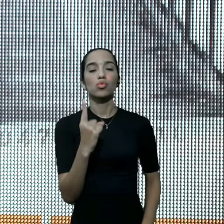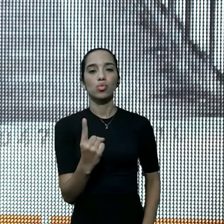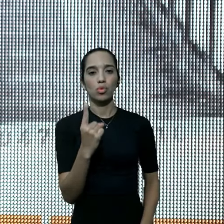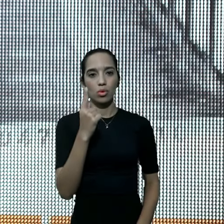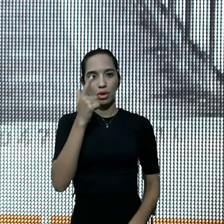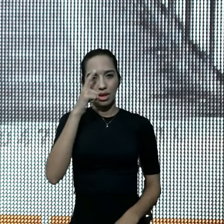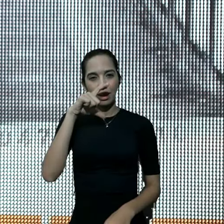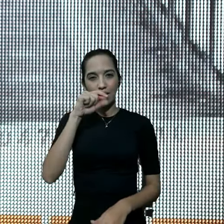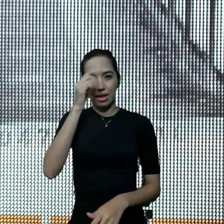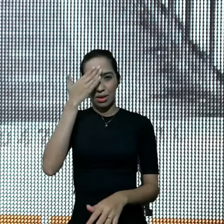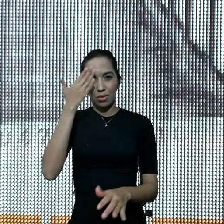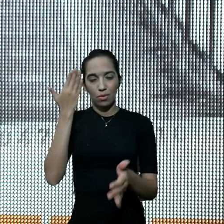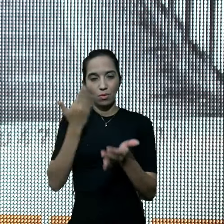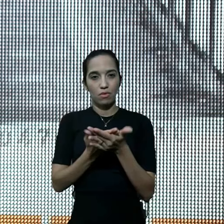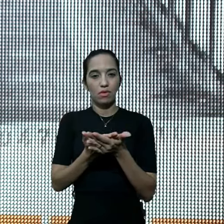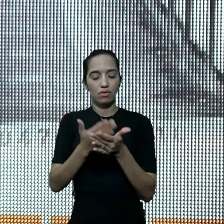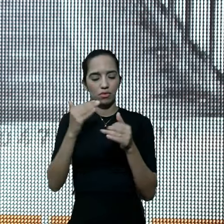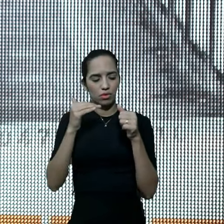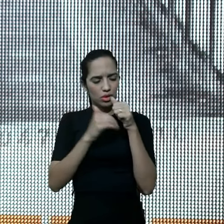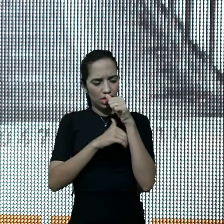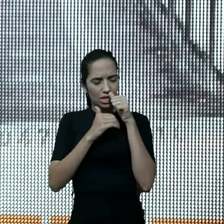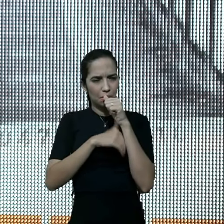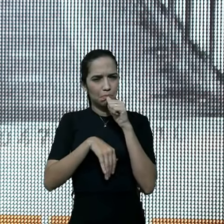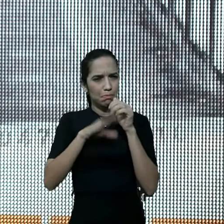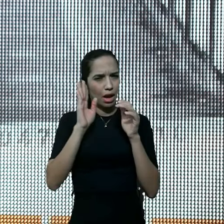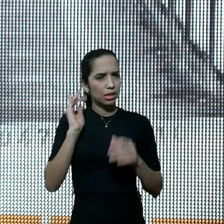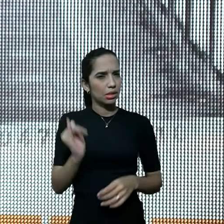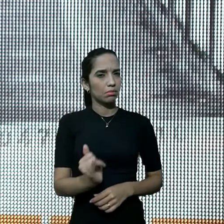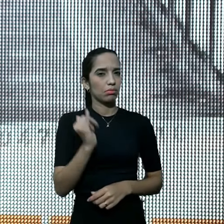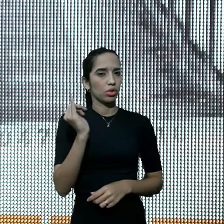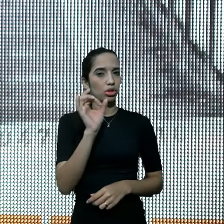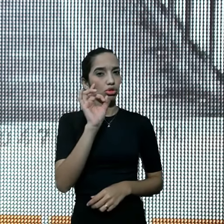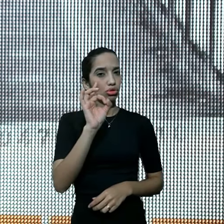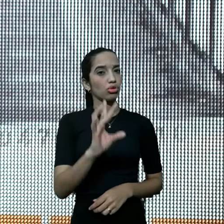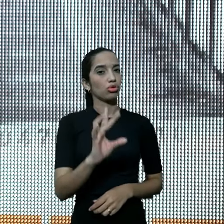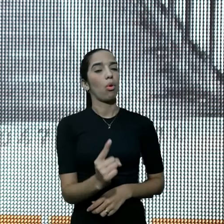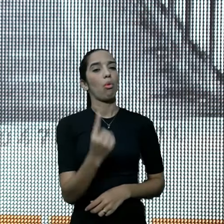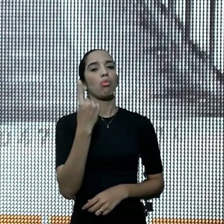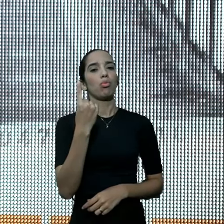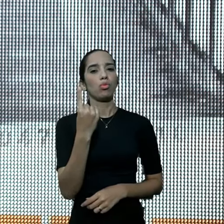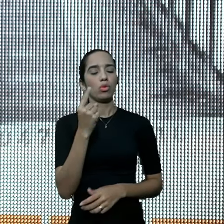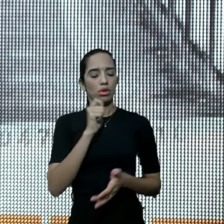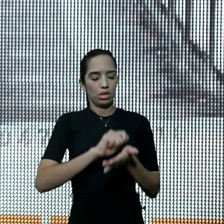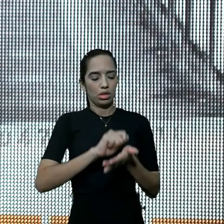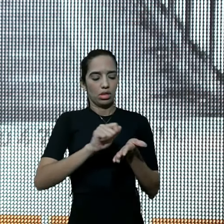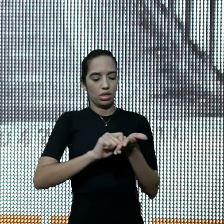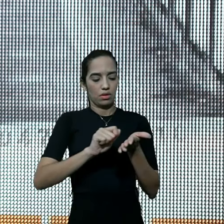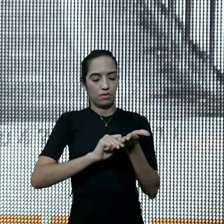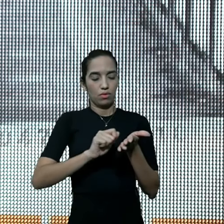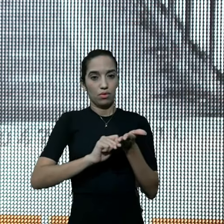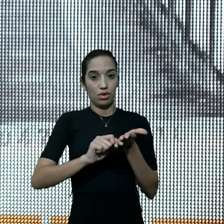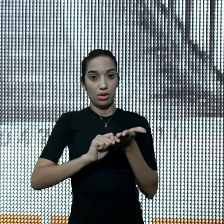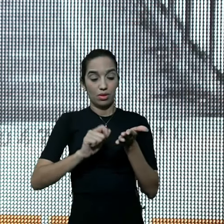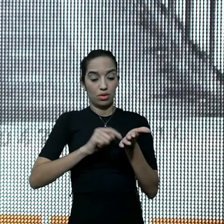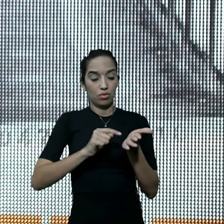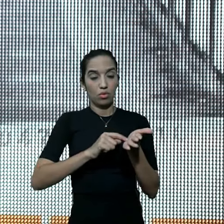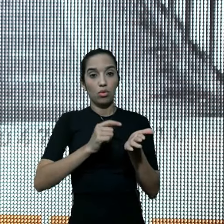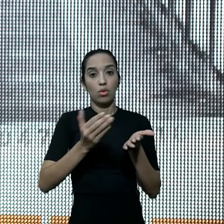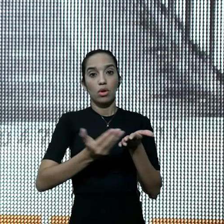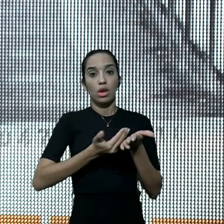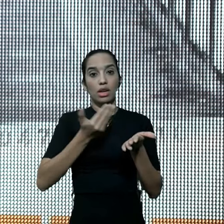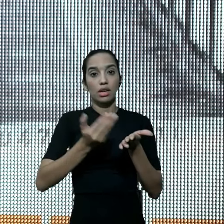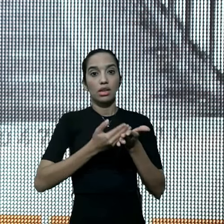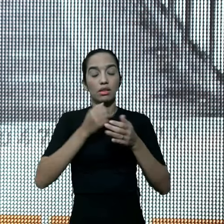confiava, os segredos mais importantes, apenas um, que escreveu o livro, de revelação, Apocalipse, o fim,